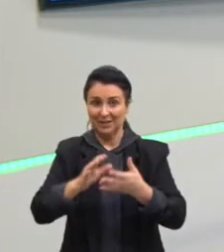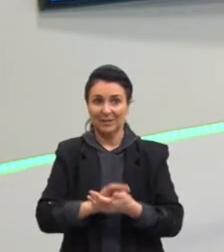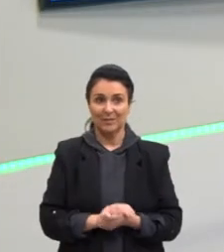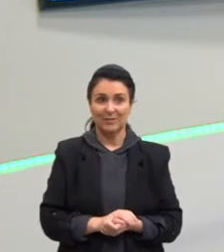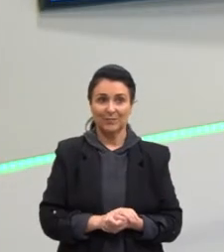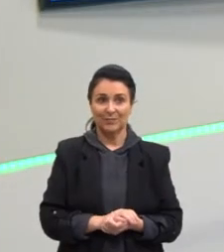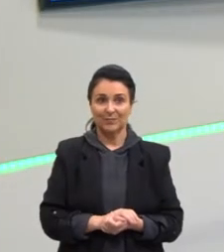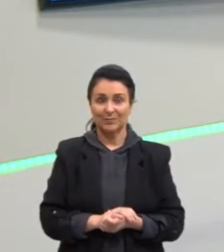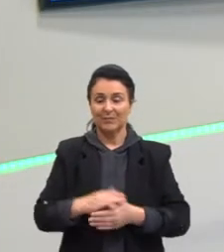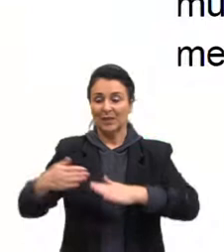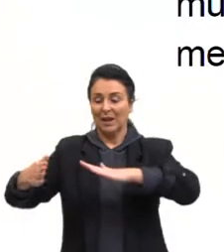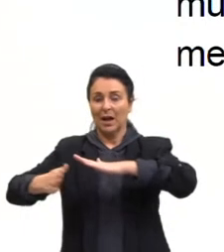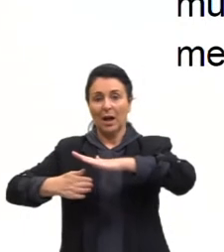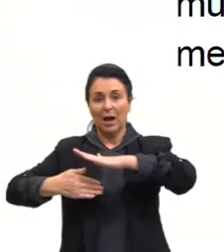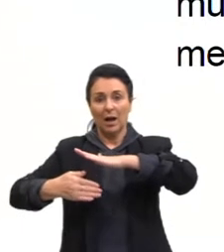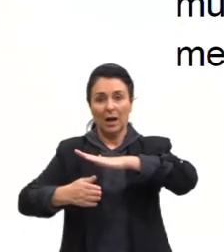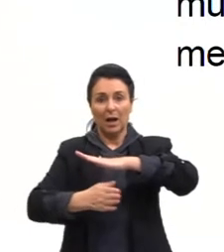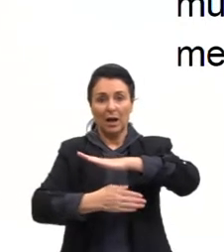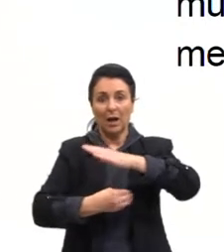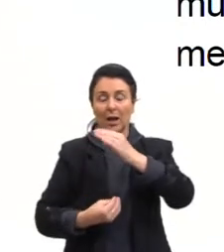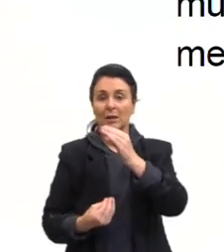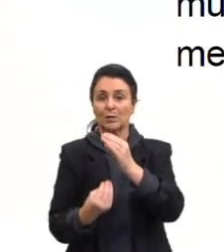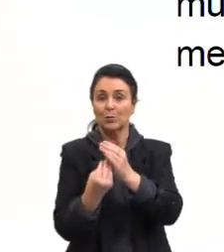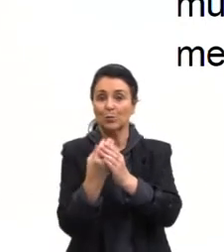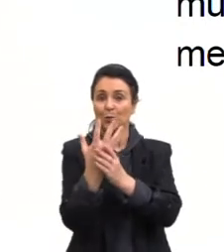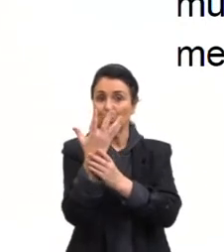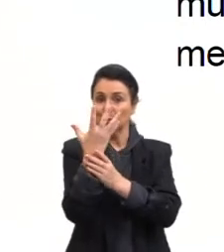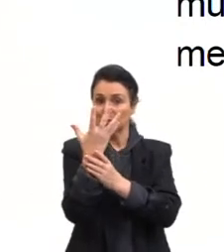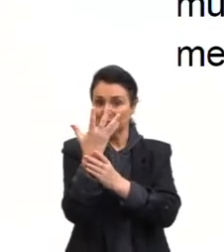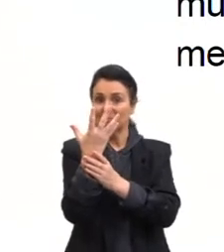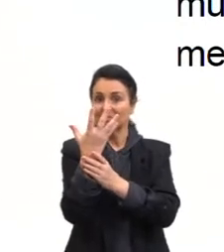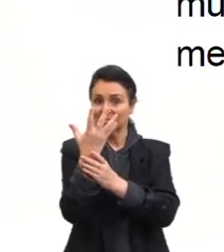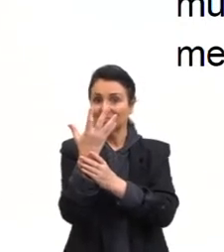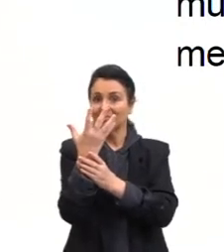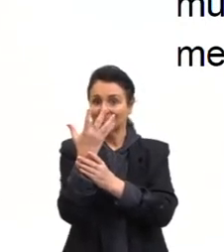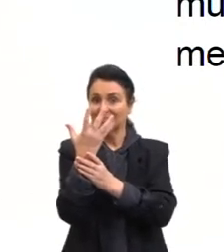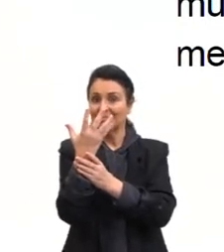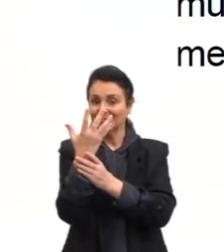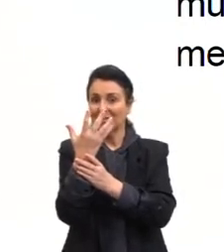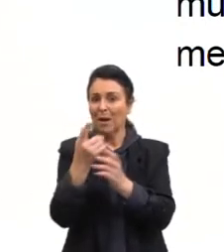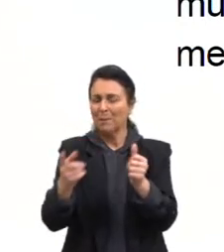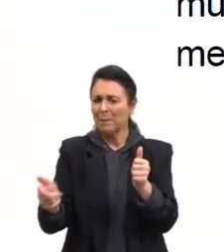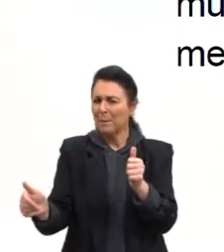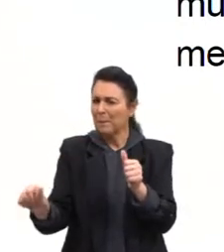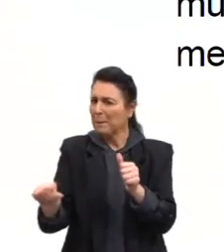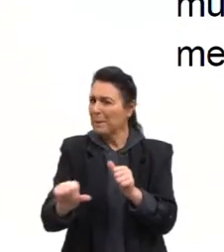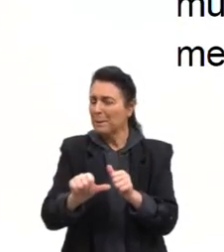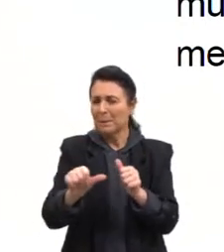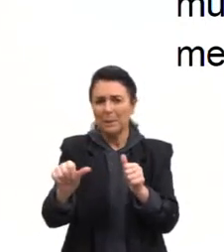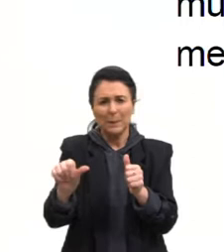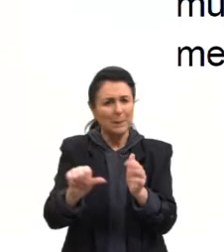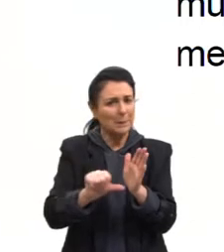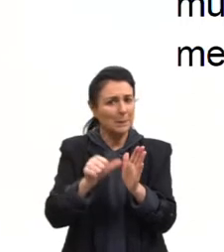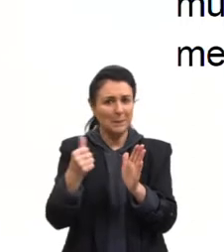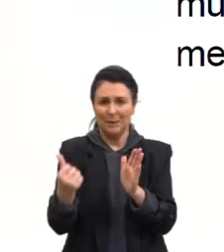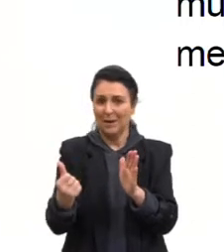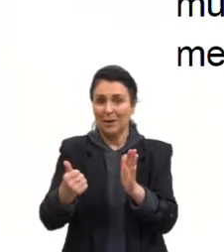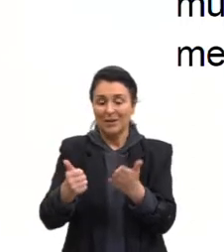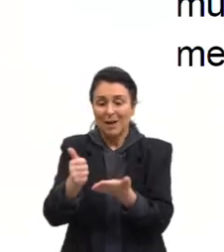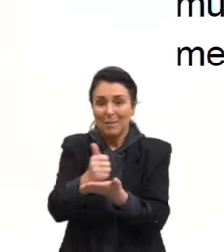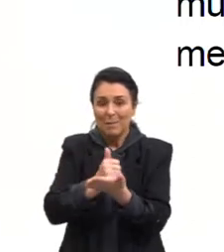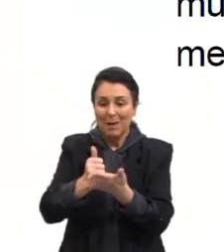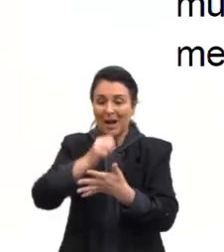Bom, as algas são produtoras primárias. Elas estão na base aí da cadeia alimentar. E são